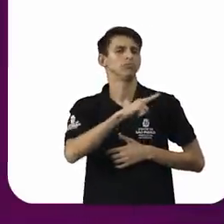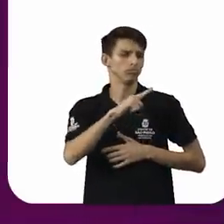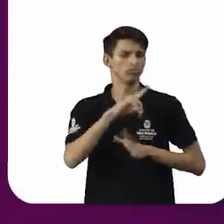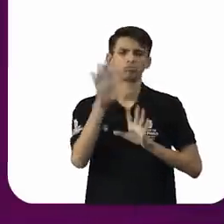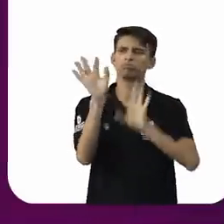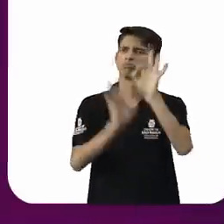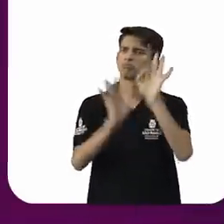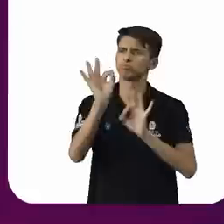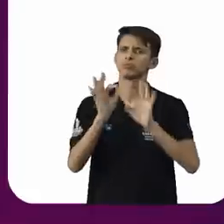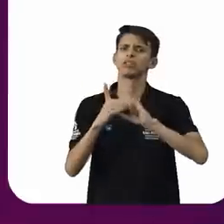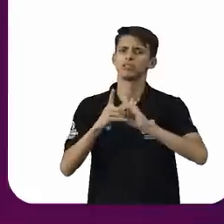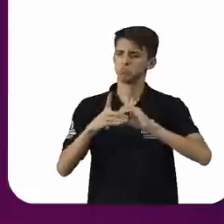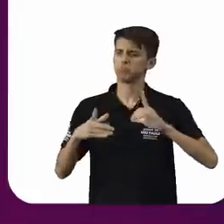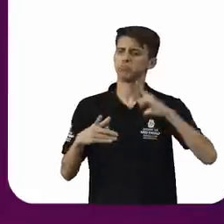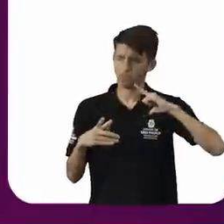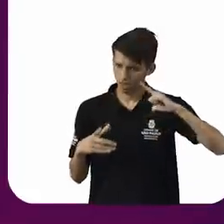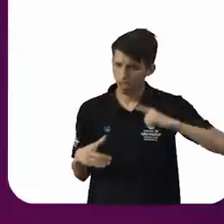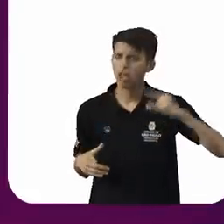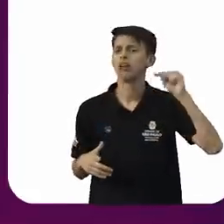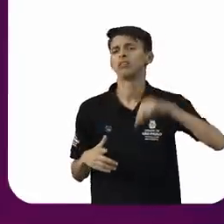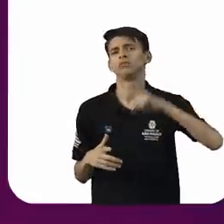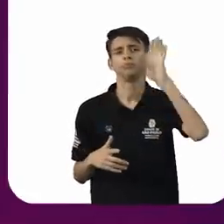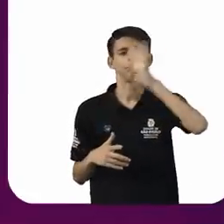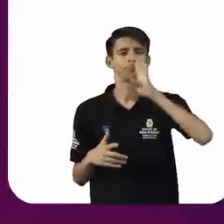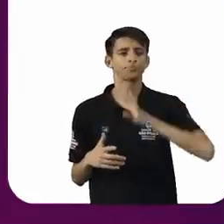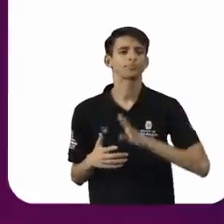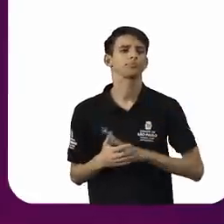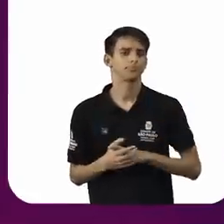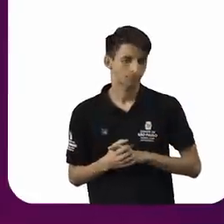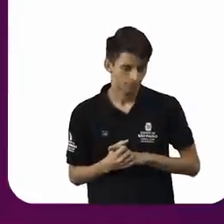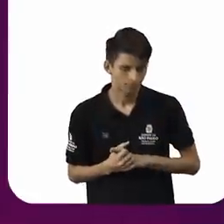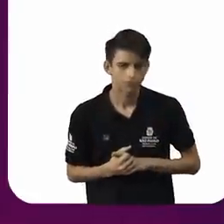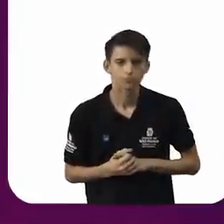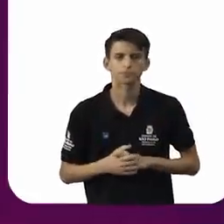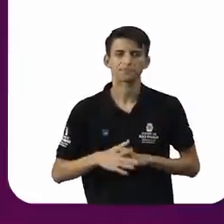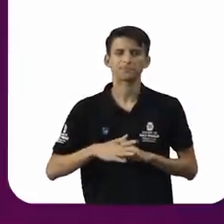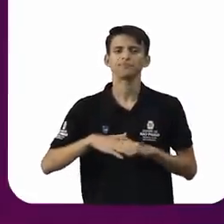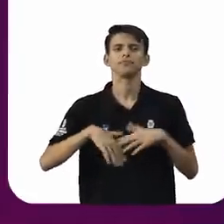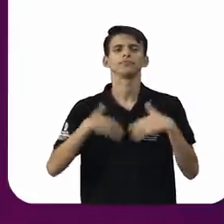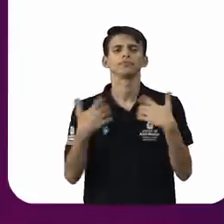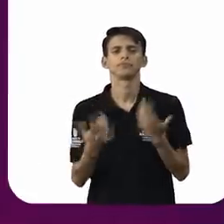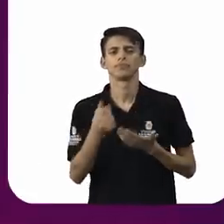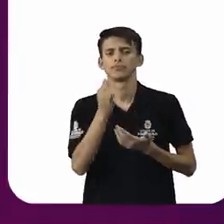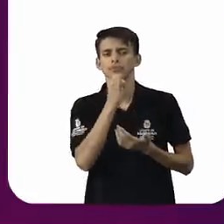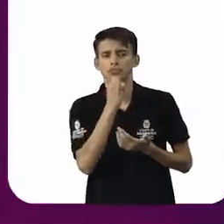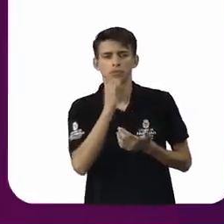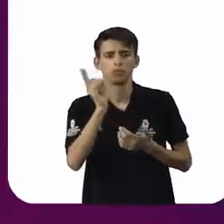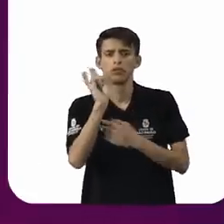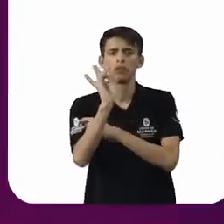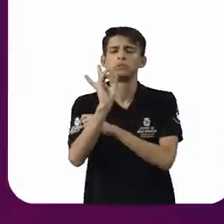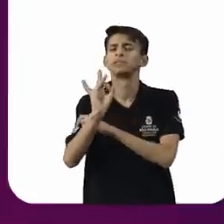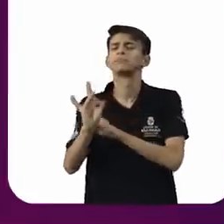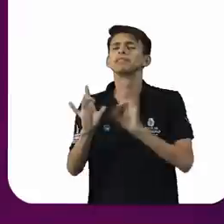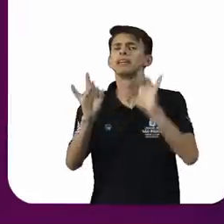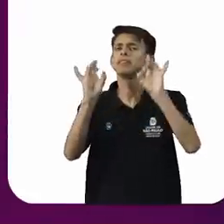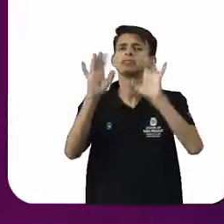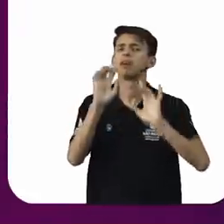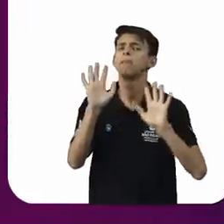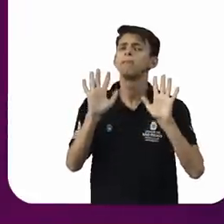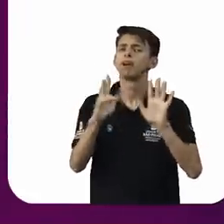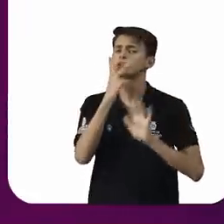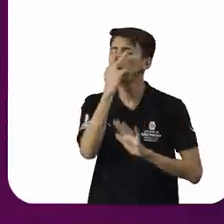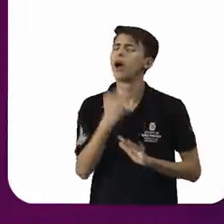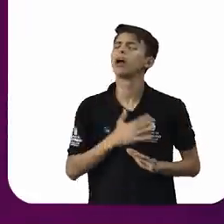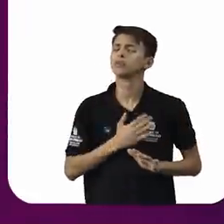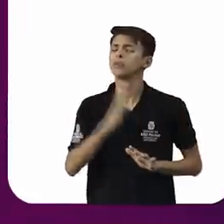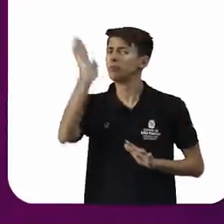democrática. Eu acredito que sim, do olhar de alguém que não é especialista. Mas,